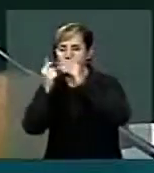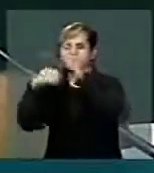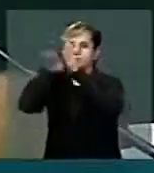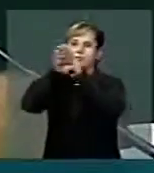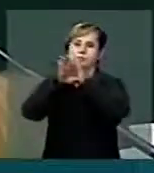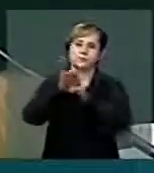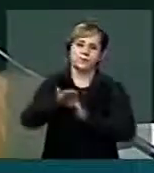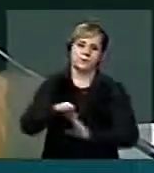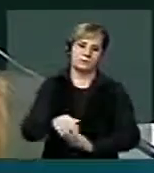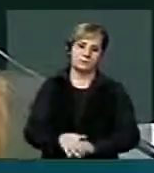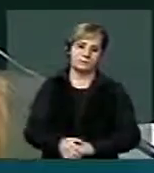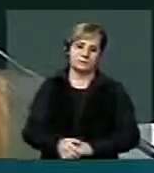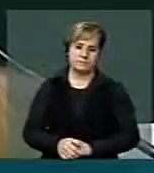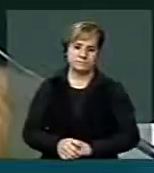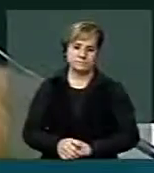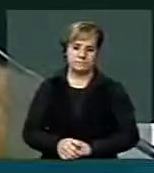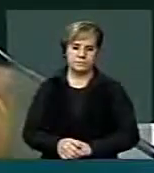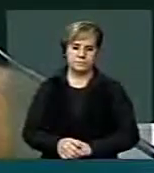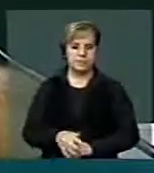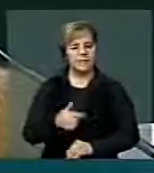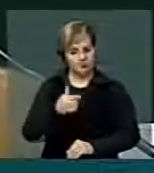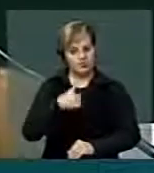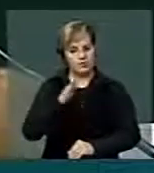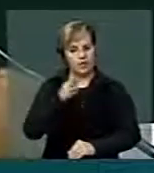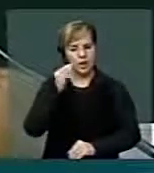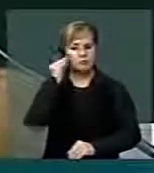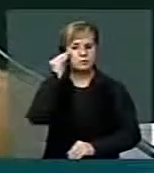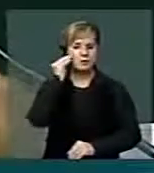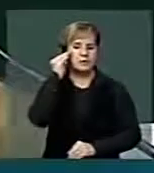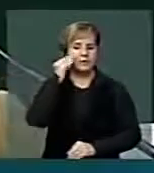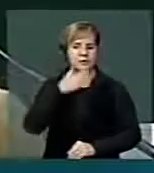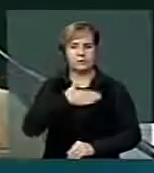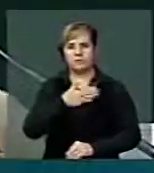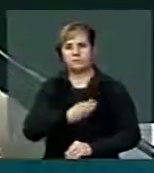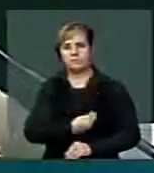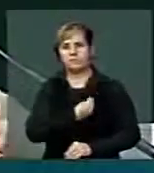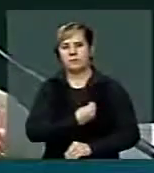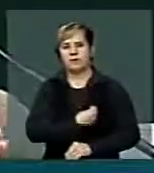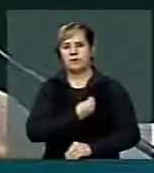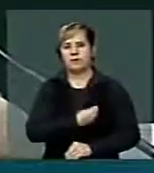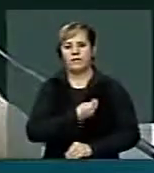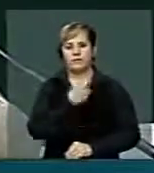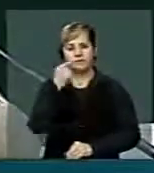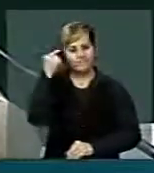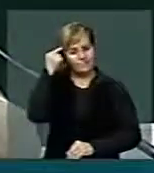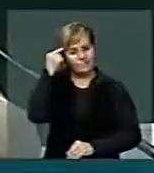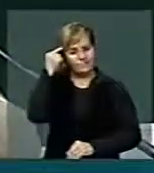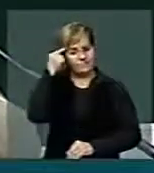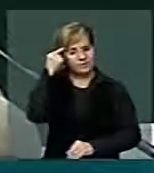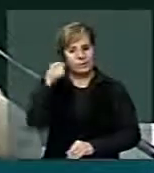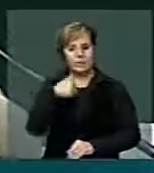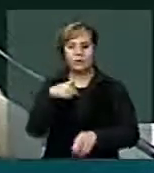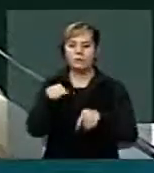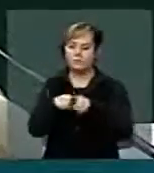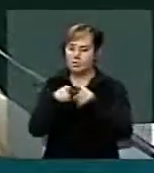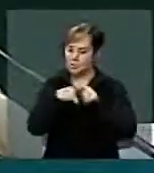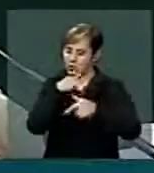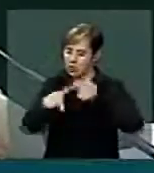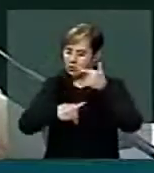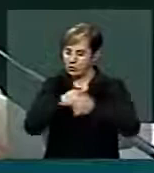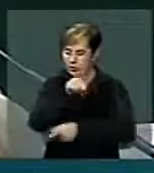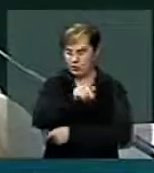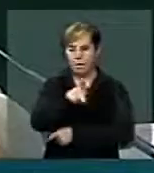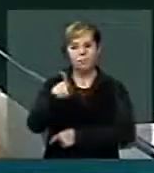uma experiência na minha vida, do ponto de vista, eu sou também trabalhador na educação, sou